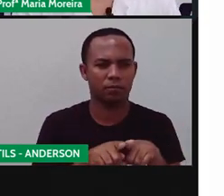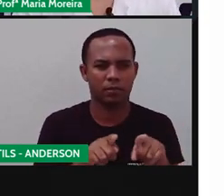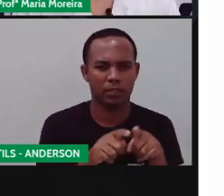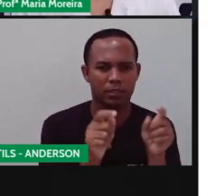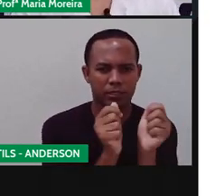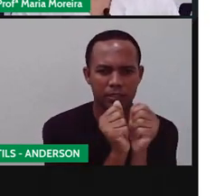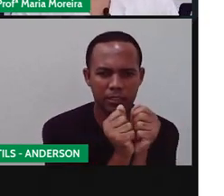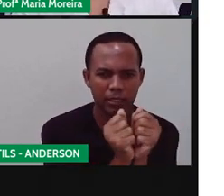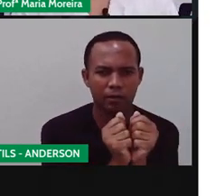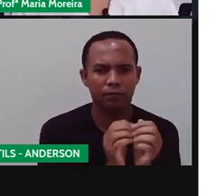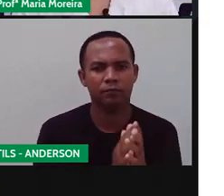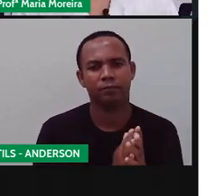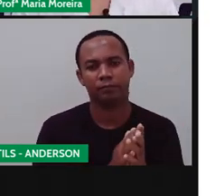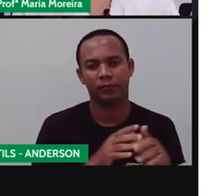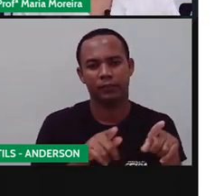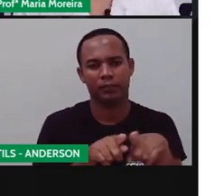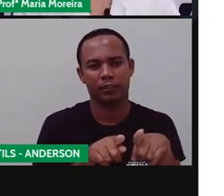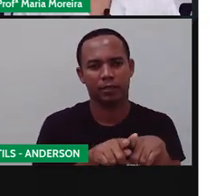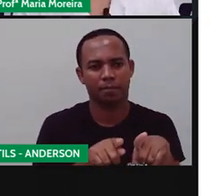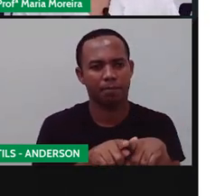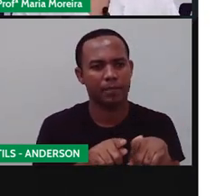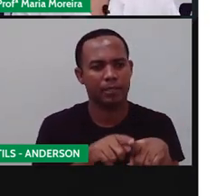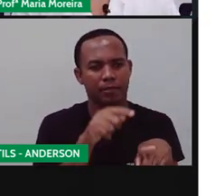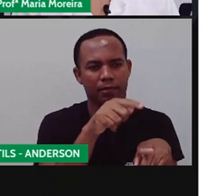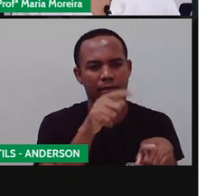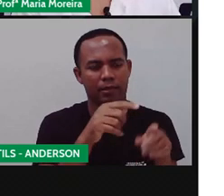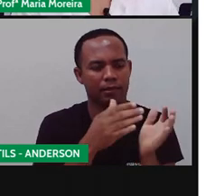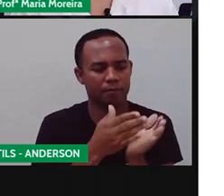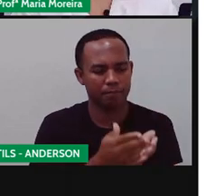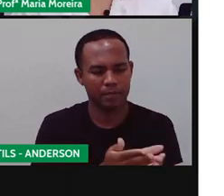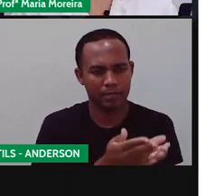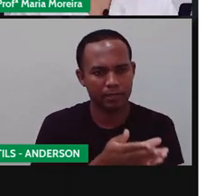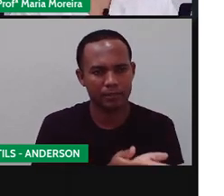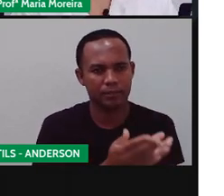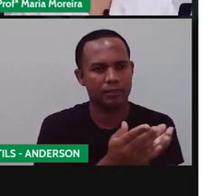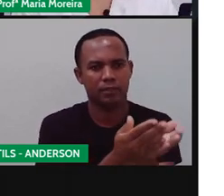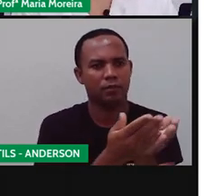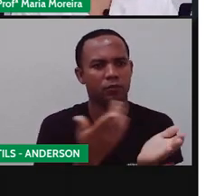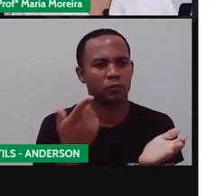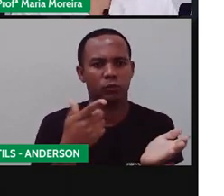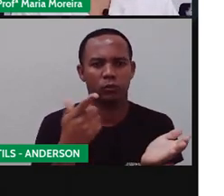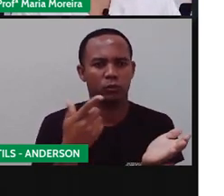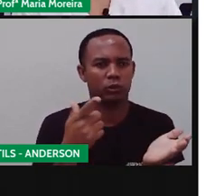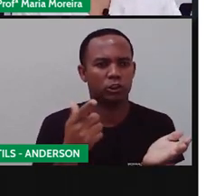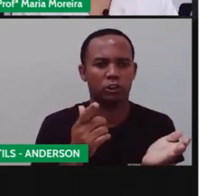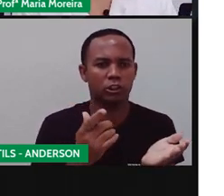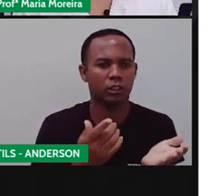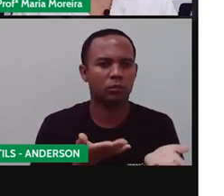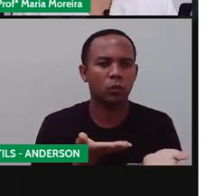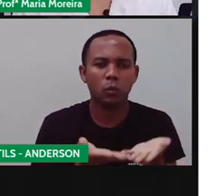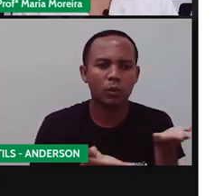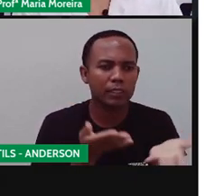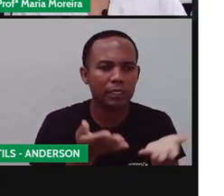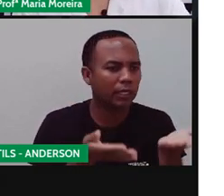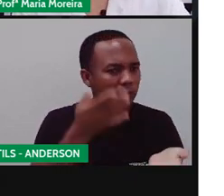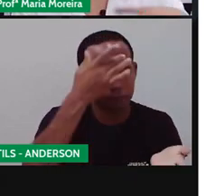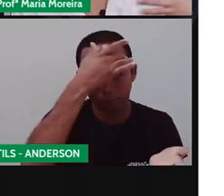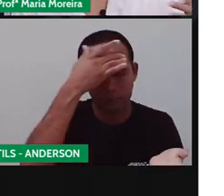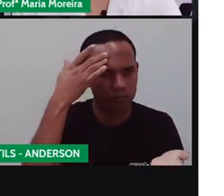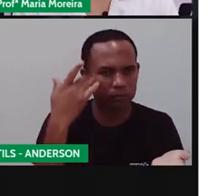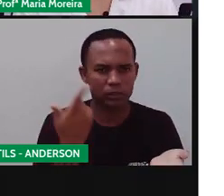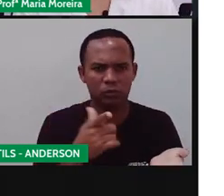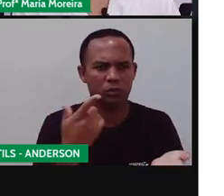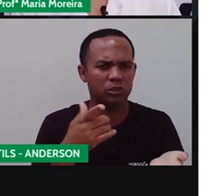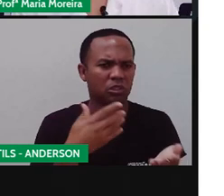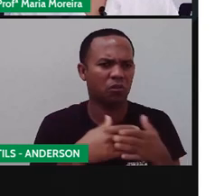isso? E aí chegavam nessas embarcações, eles não tinham nenhum tipo, né? De cuidado com essas pessoas, elas eram trazidas de